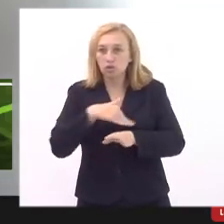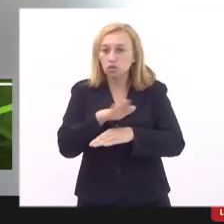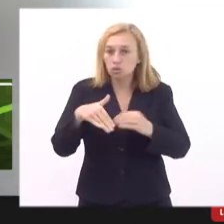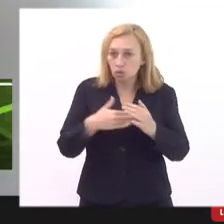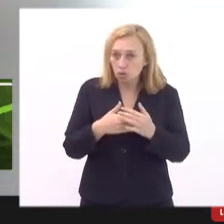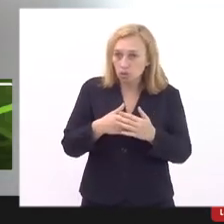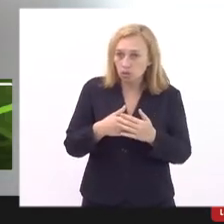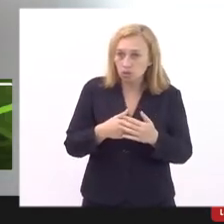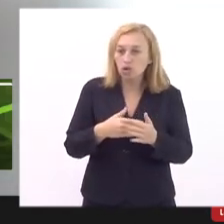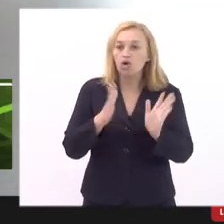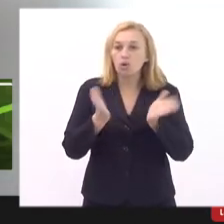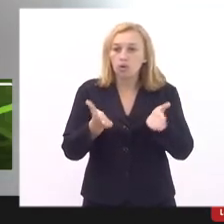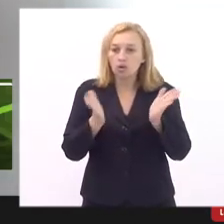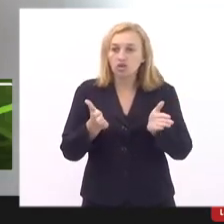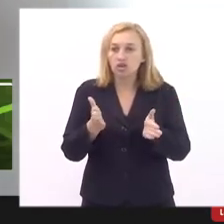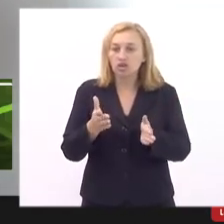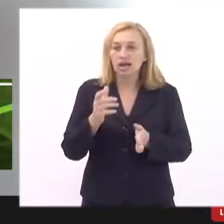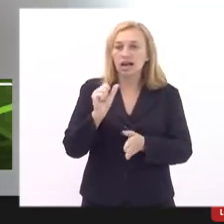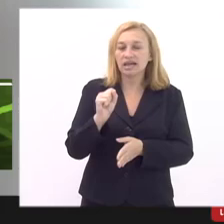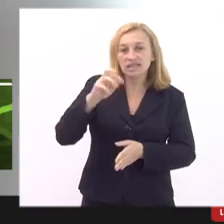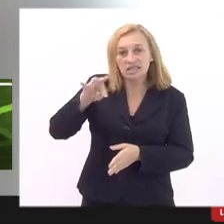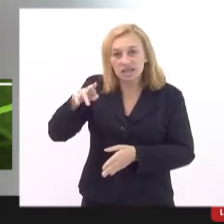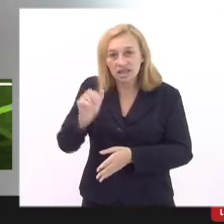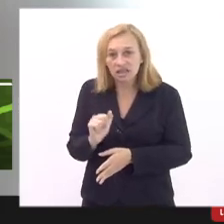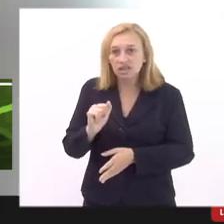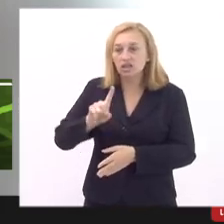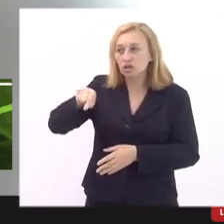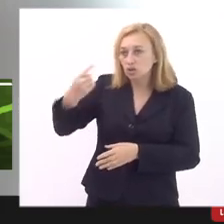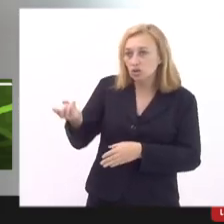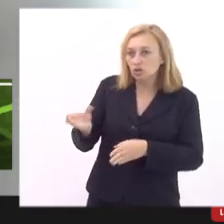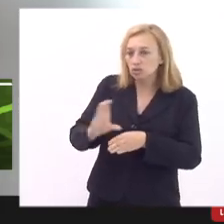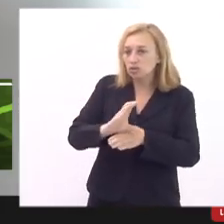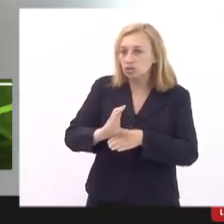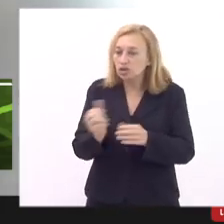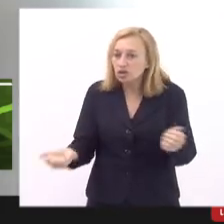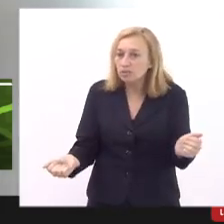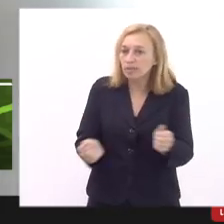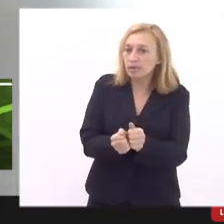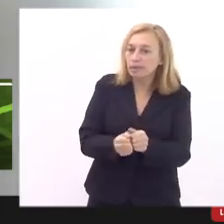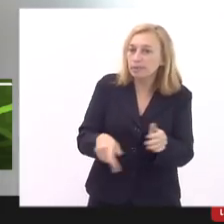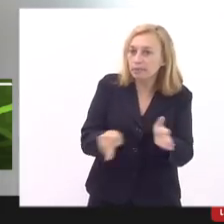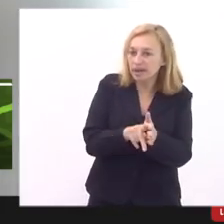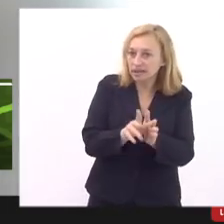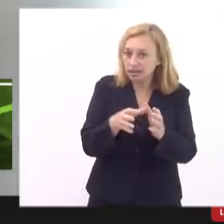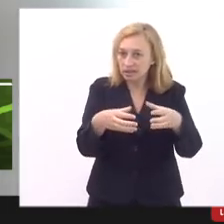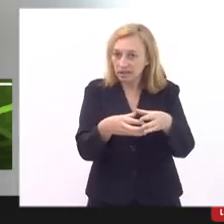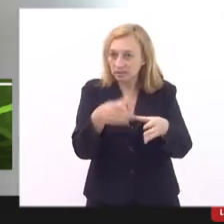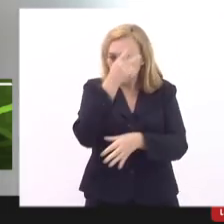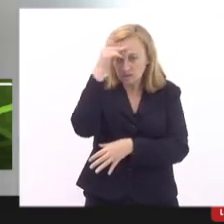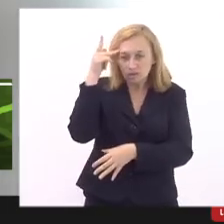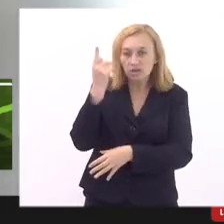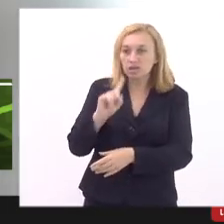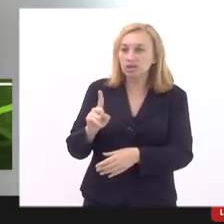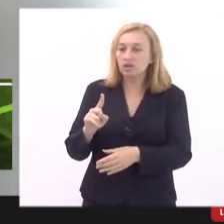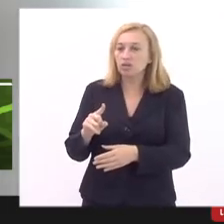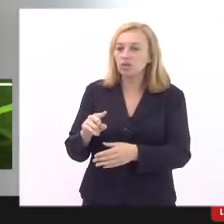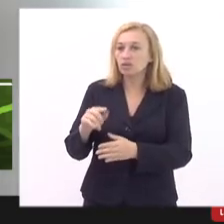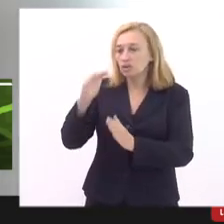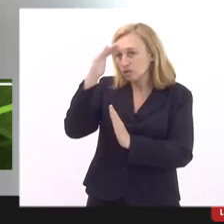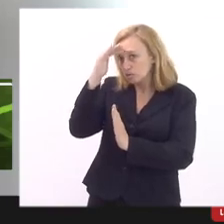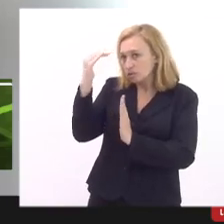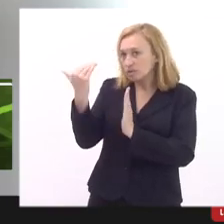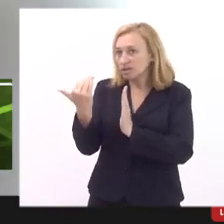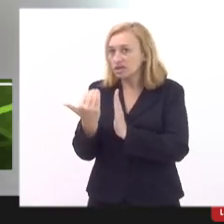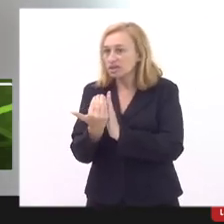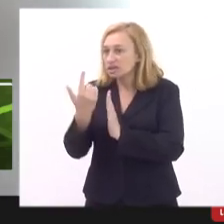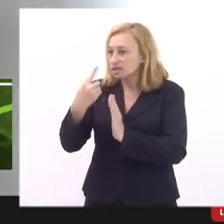hoje por exemplo a Sandra e alguns outros membros do conselho não estão aqui presentes nessa audiência porque estão cumprindo a agenda no interior